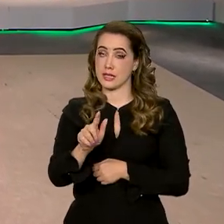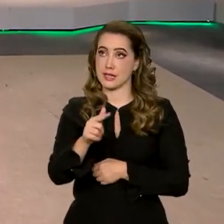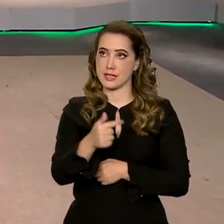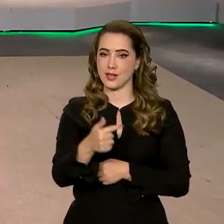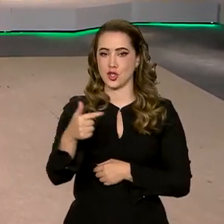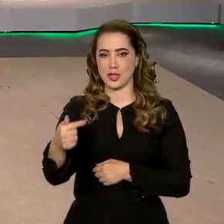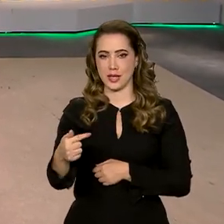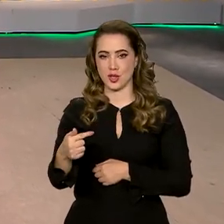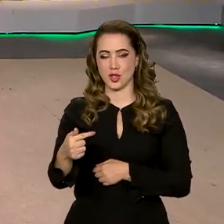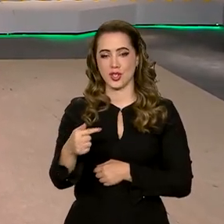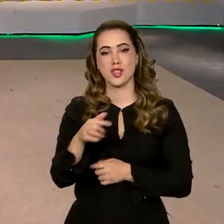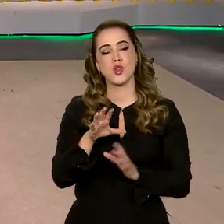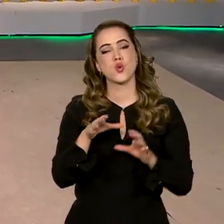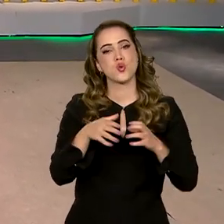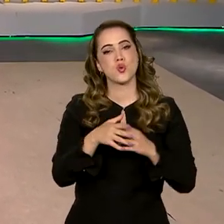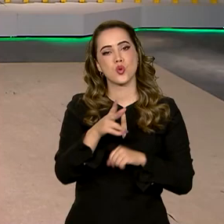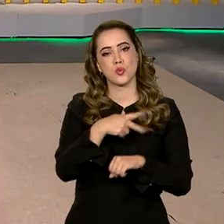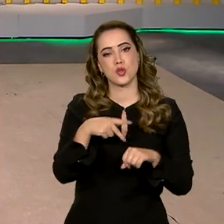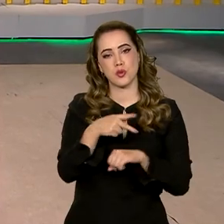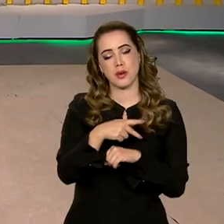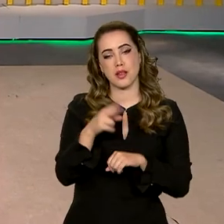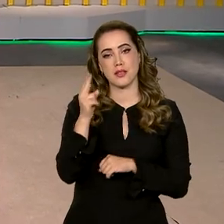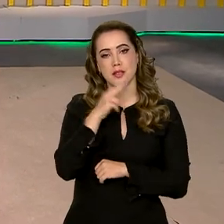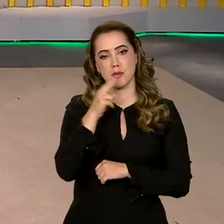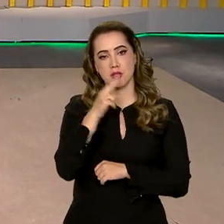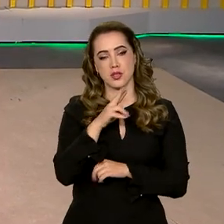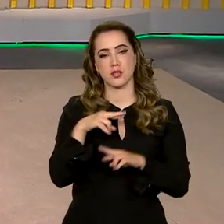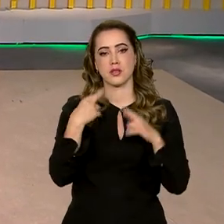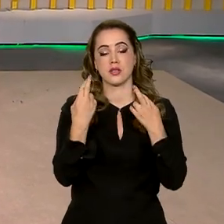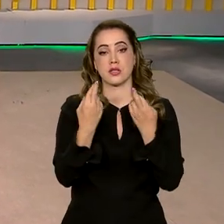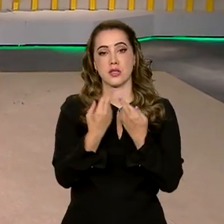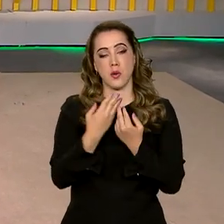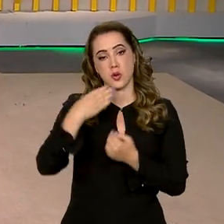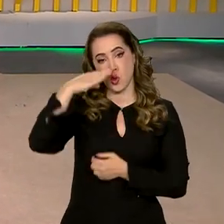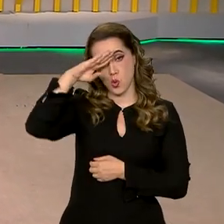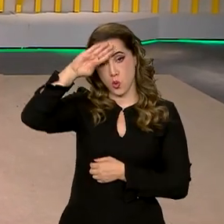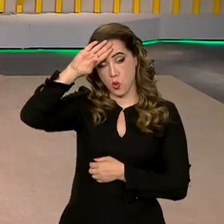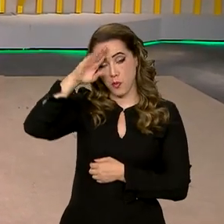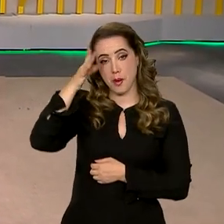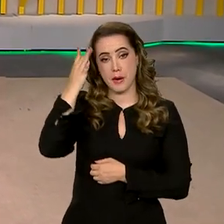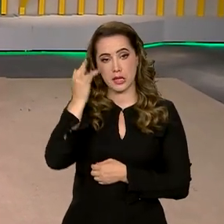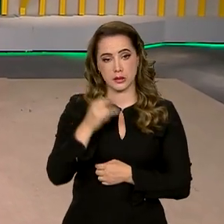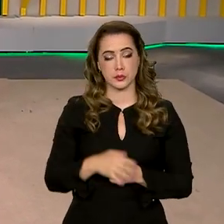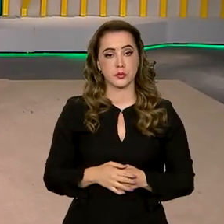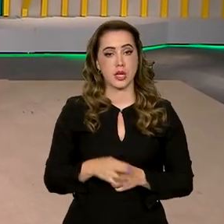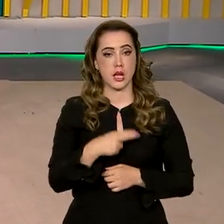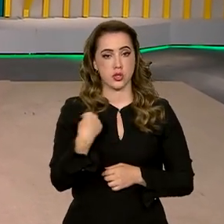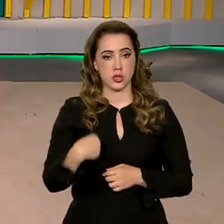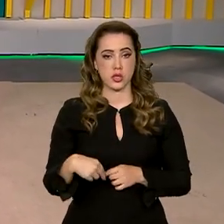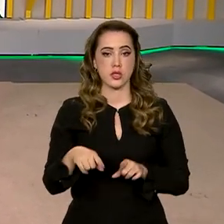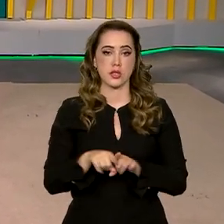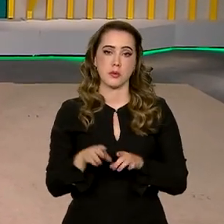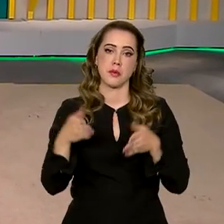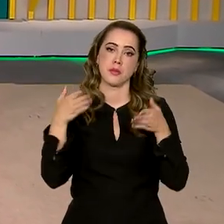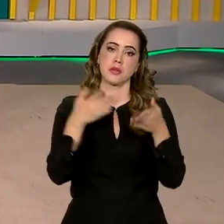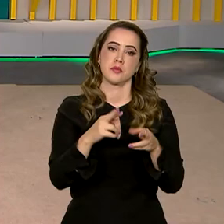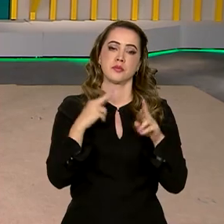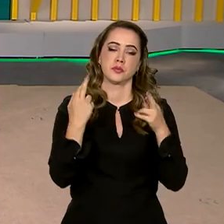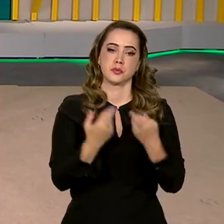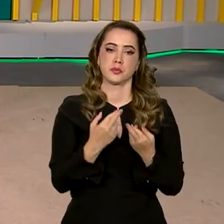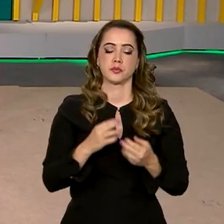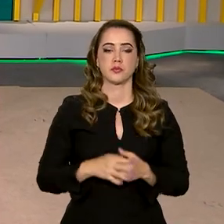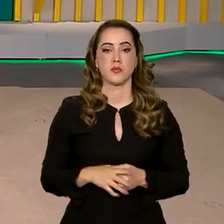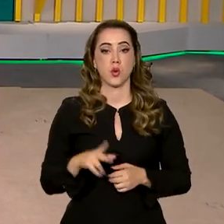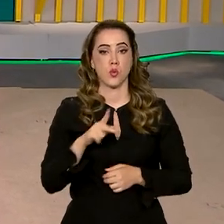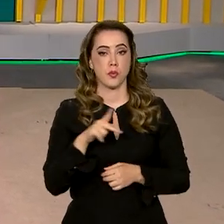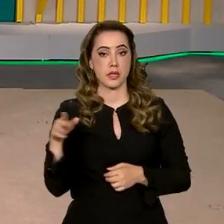grupo de países emergentes que se reúne em Havana, Cuba, a partir de amanhã. A China também participa dessa reunião.